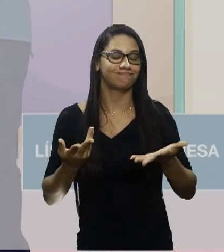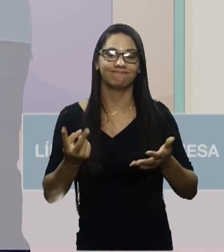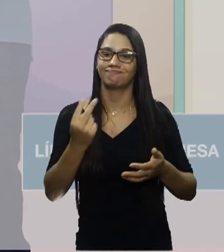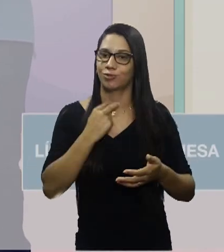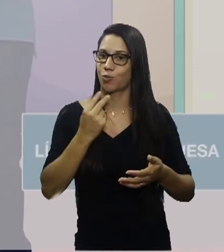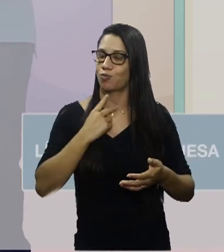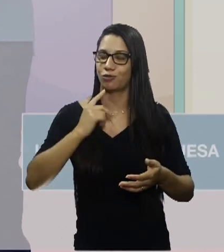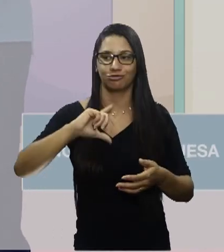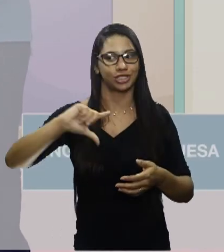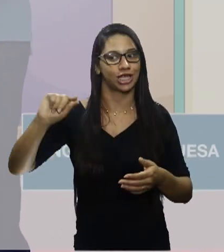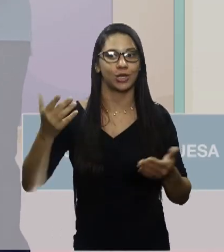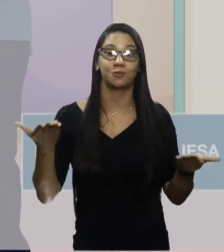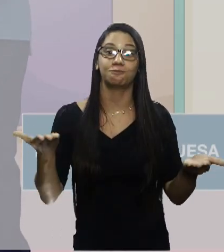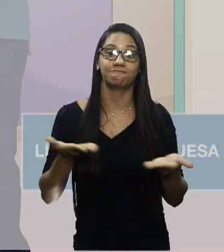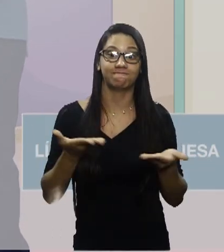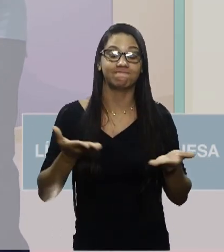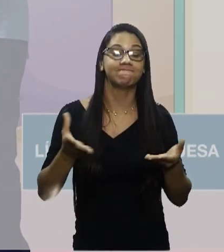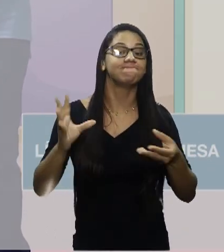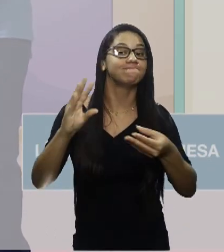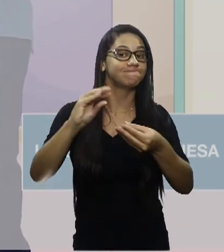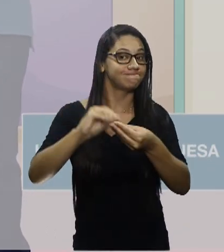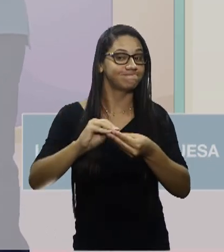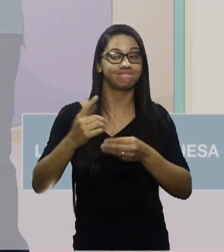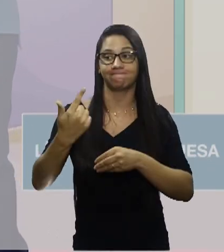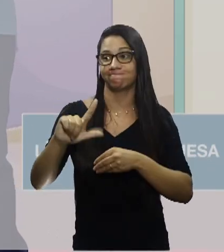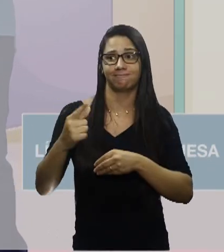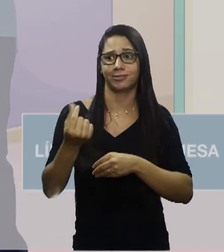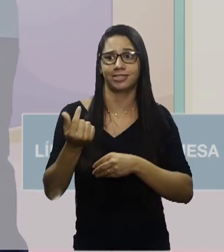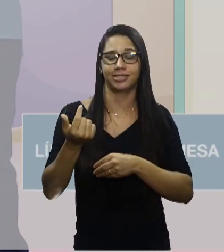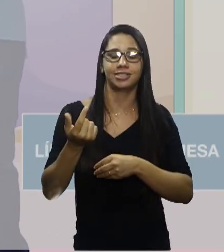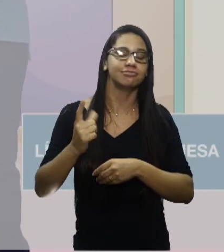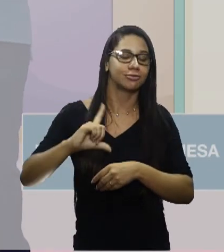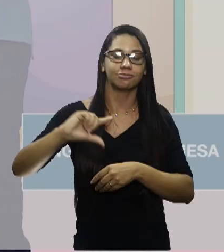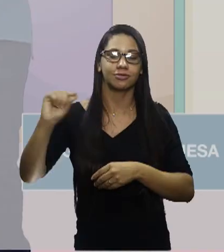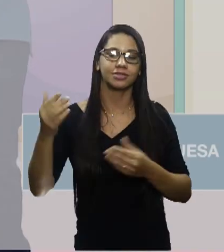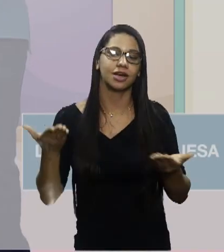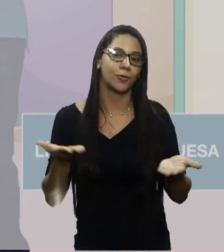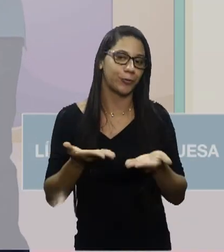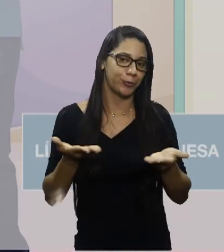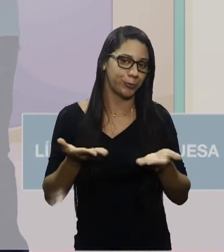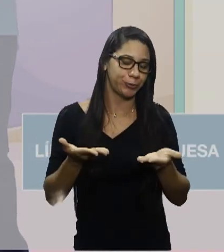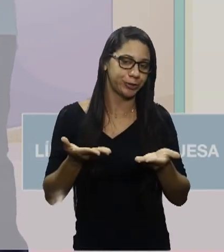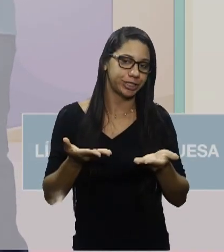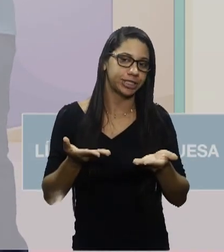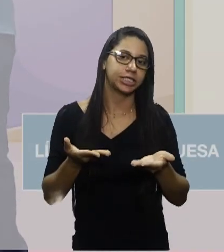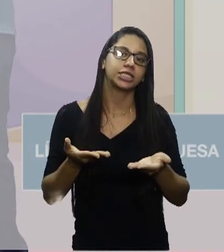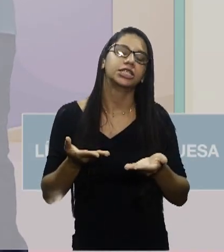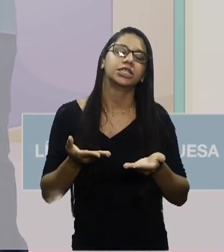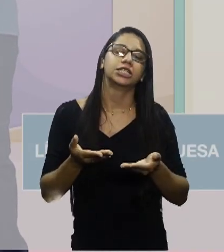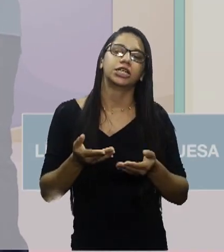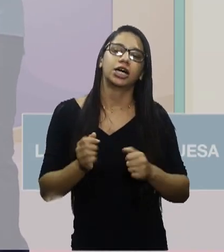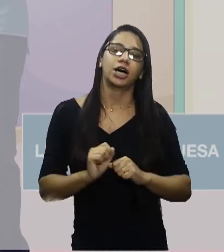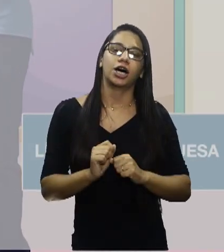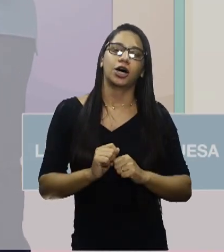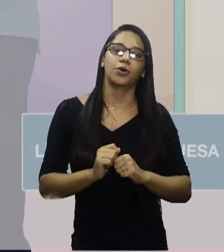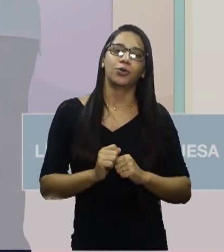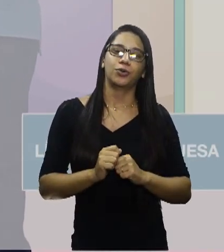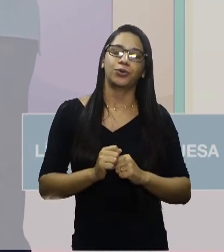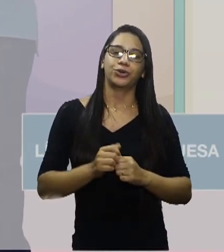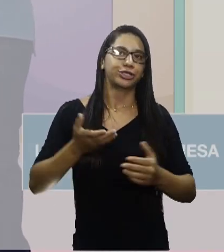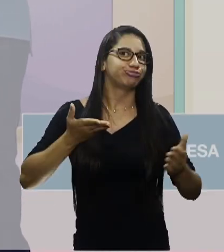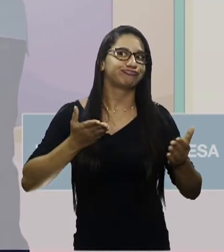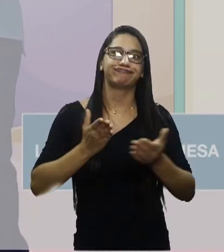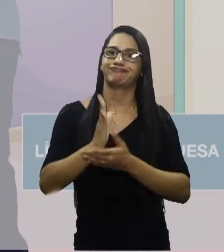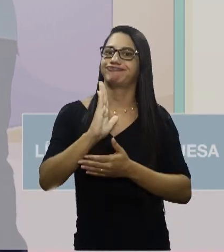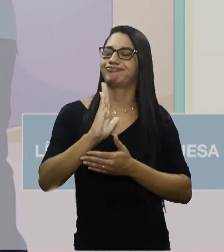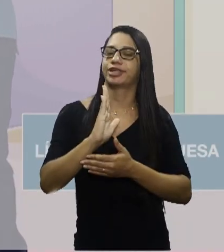sair hoje. Então, é uma conclusão. Se eu não tenho dinheiro, não saio hoje, ok? Então, eu não posso sair hoje. Ela foi reprovada no teste,